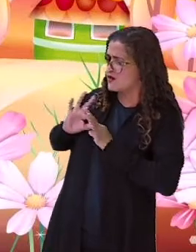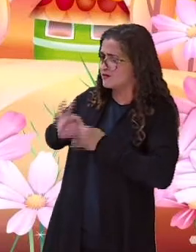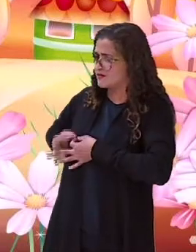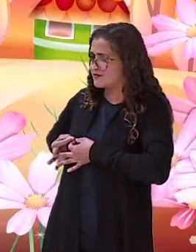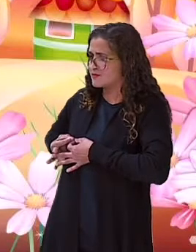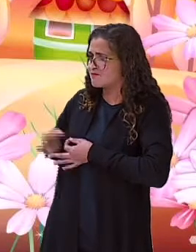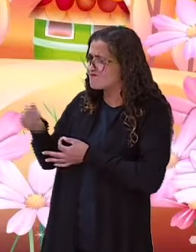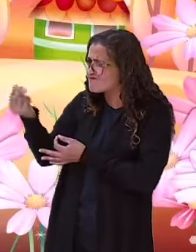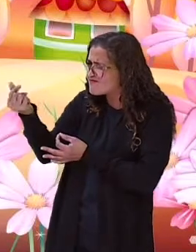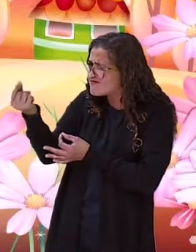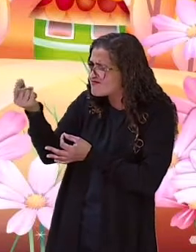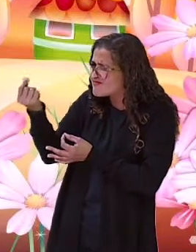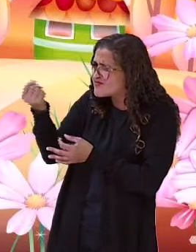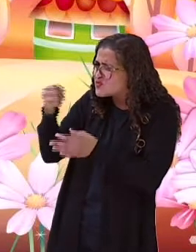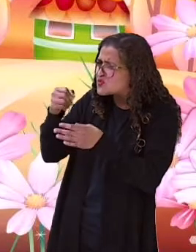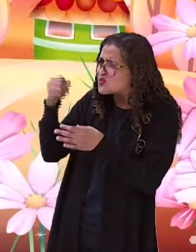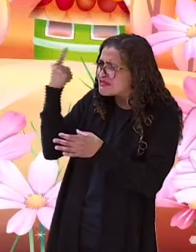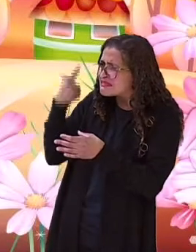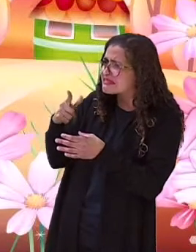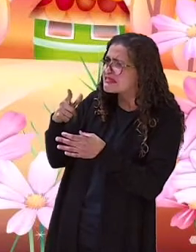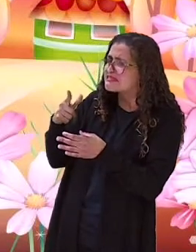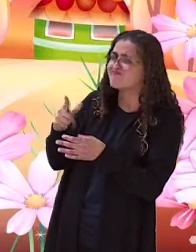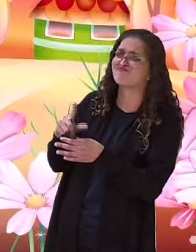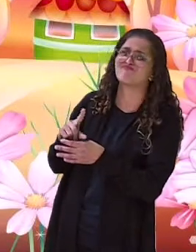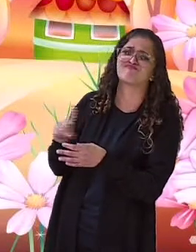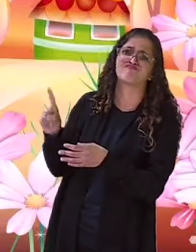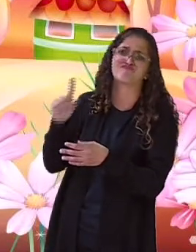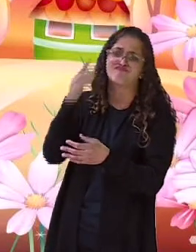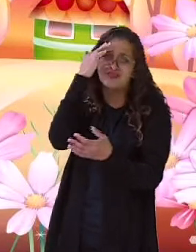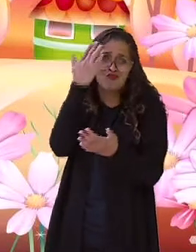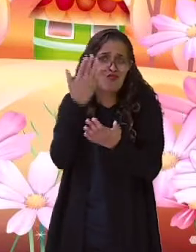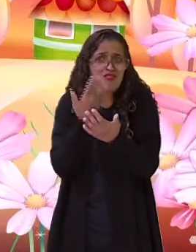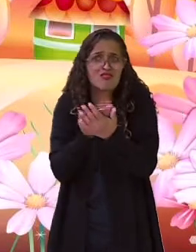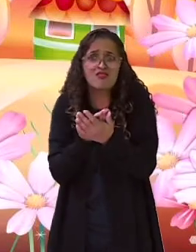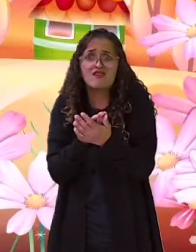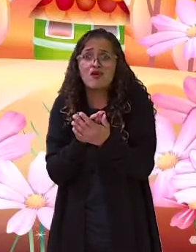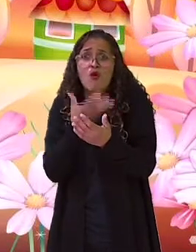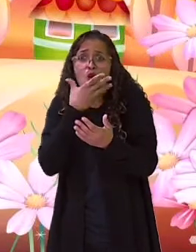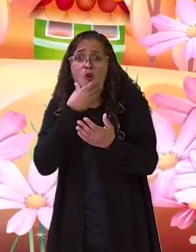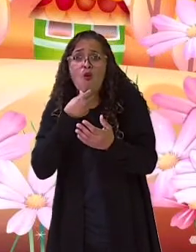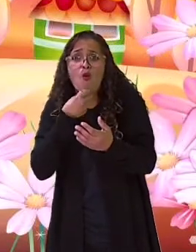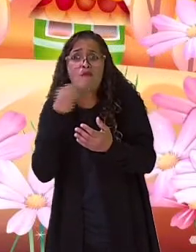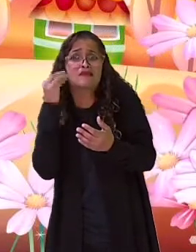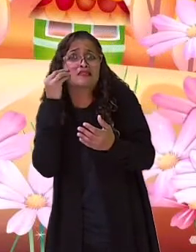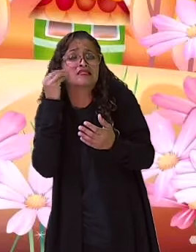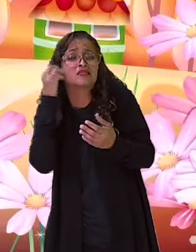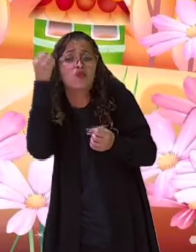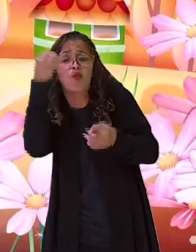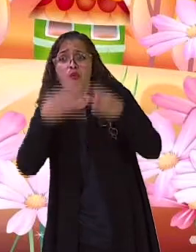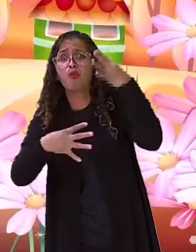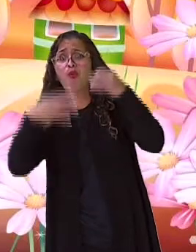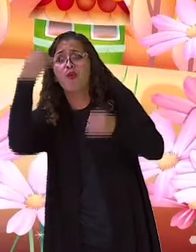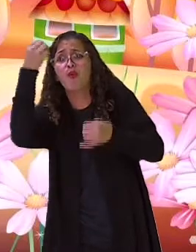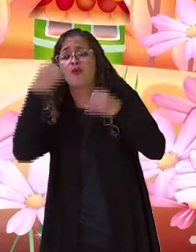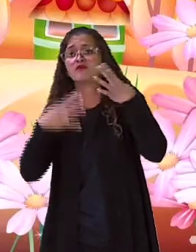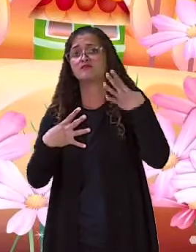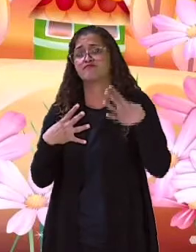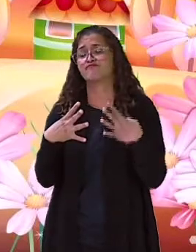Só roubando mesmo. Não adiantaram as explicações. Juras, nem nada.